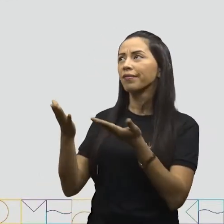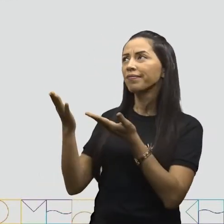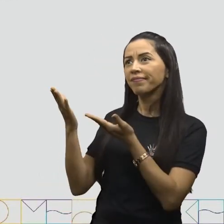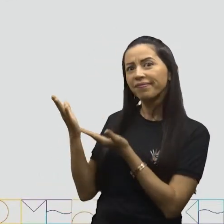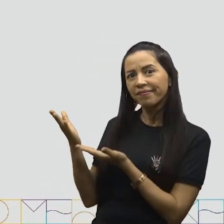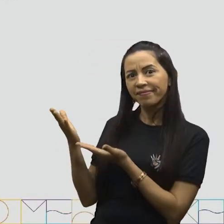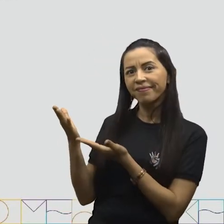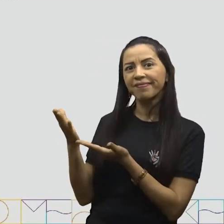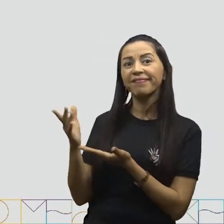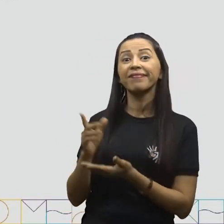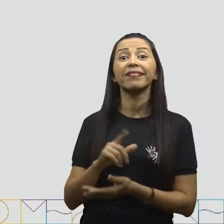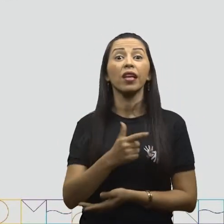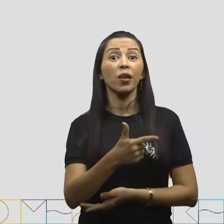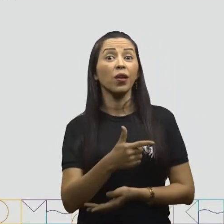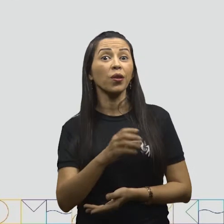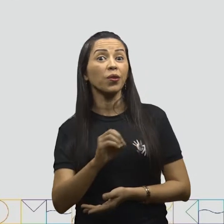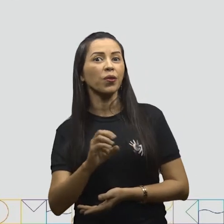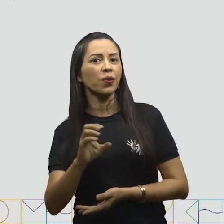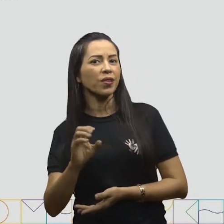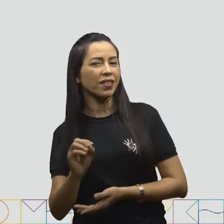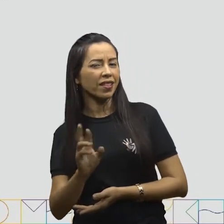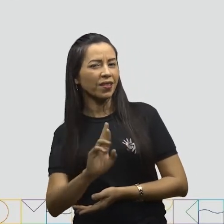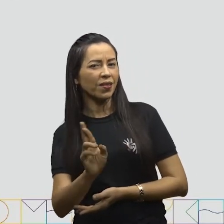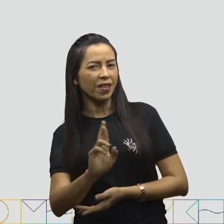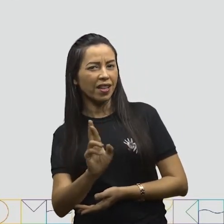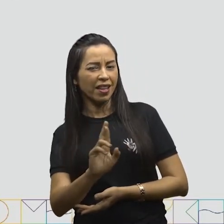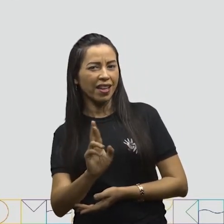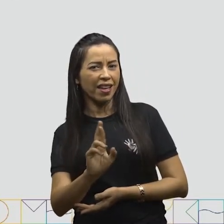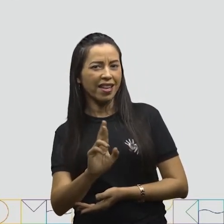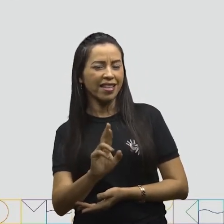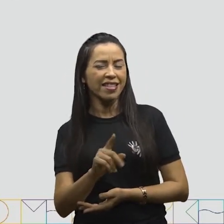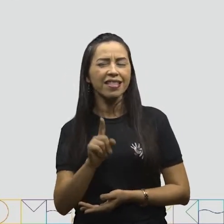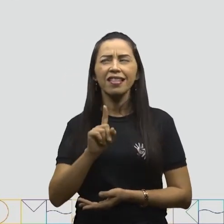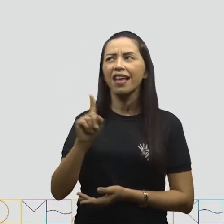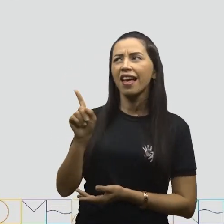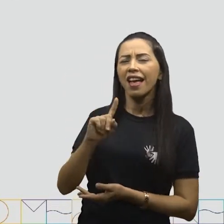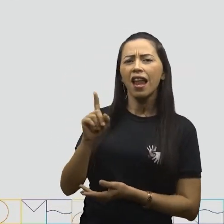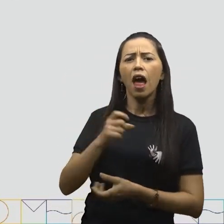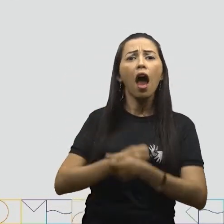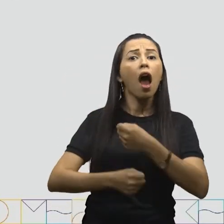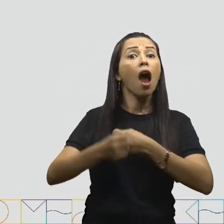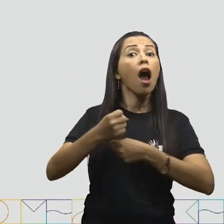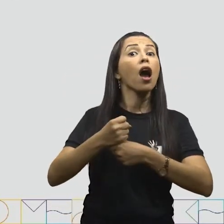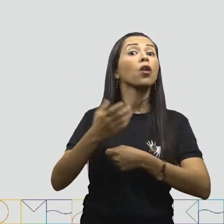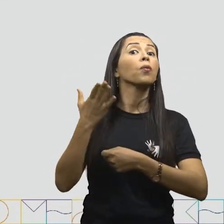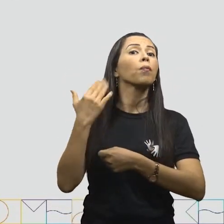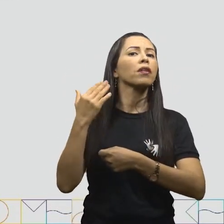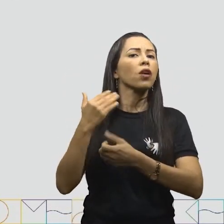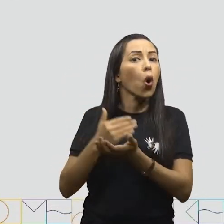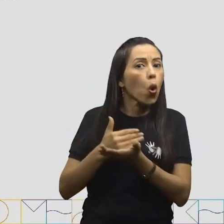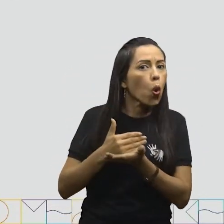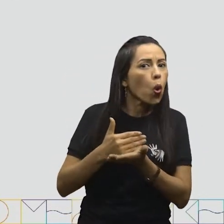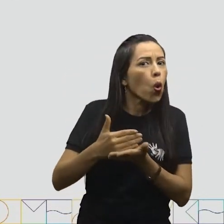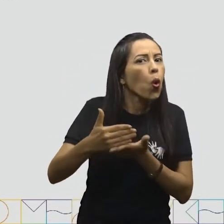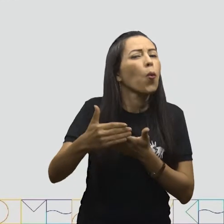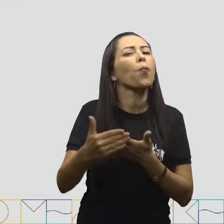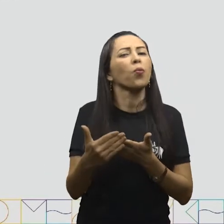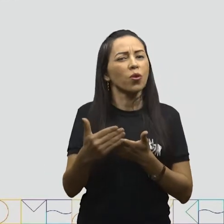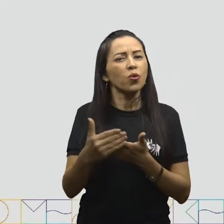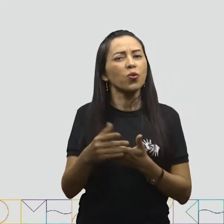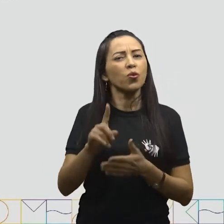cédula de duzentos reais. Ela foi inserida ano passado e nós podemos